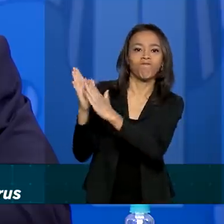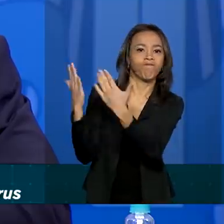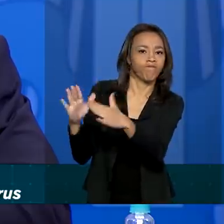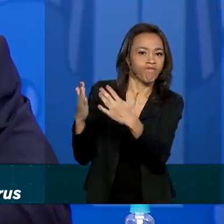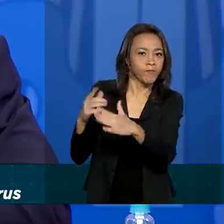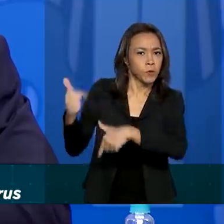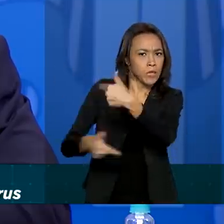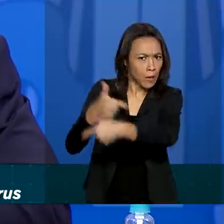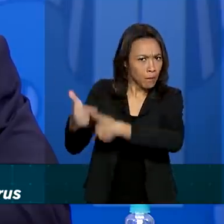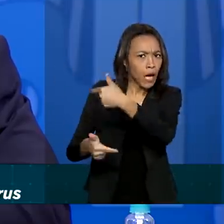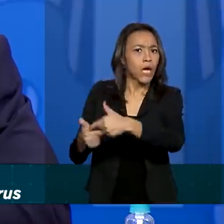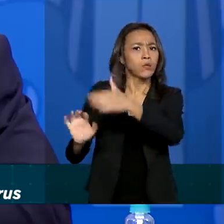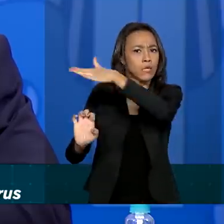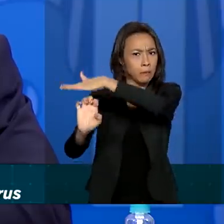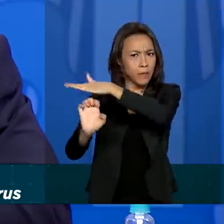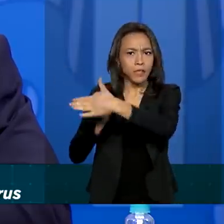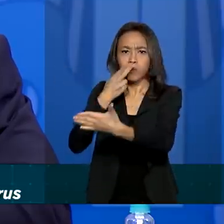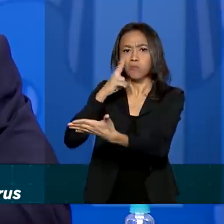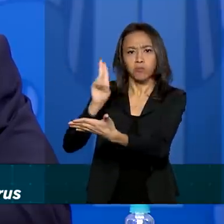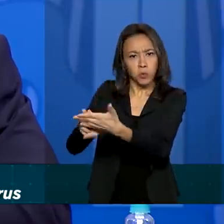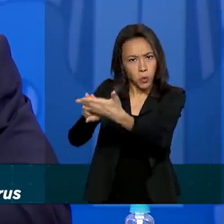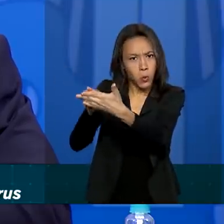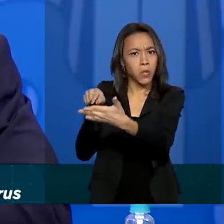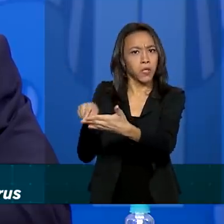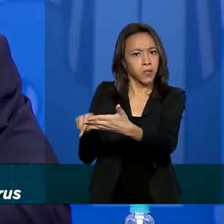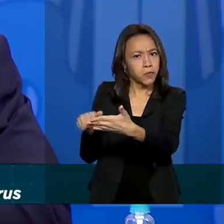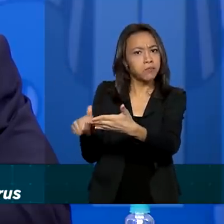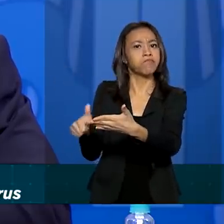inativo para vários lugares. É uma coisa